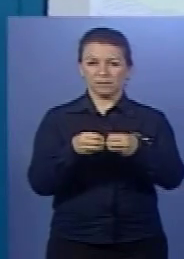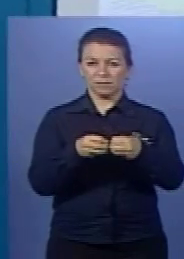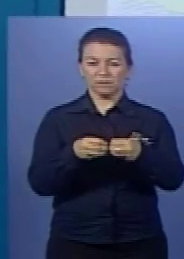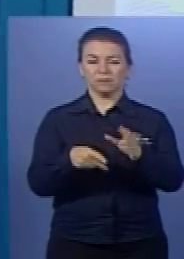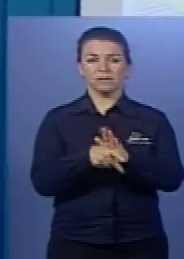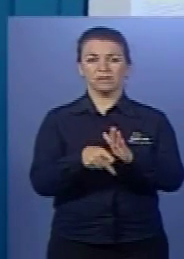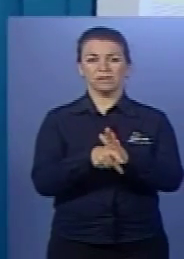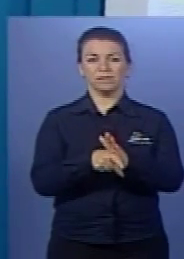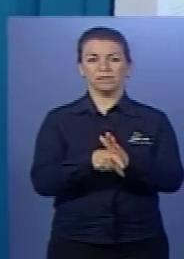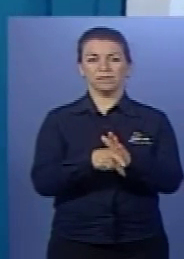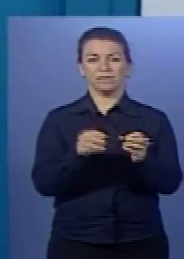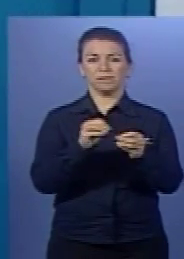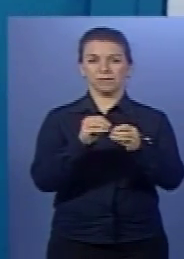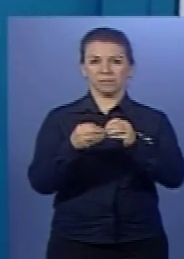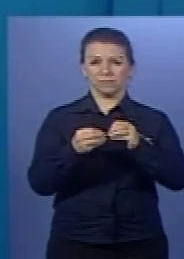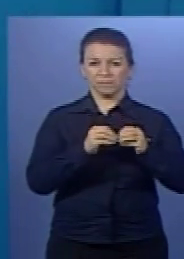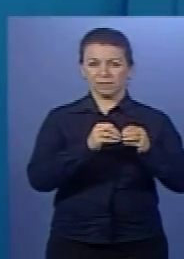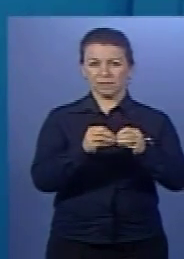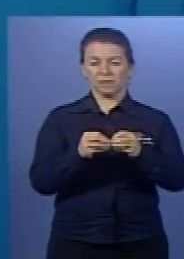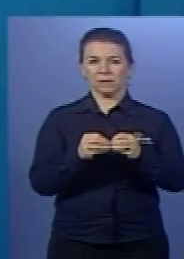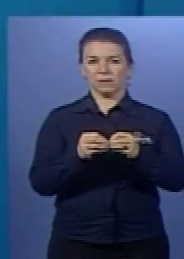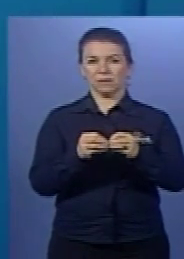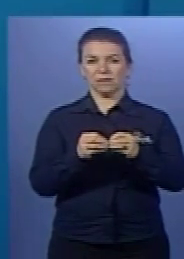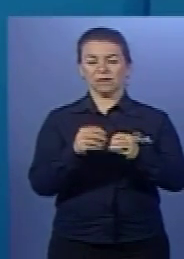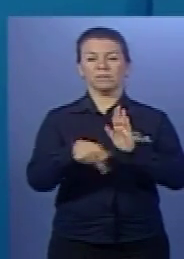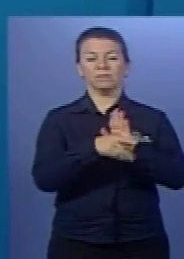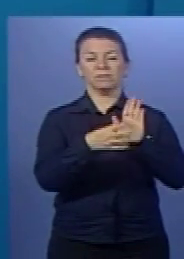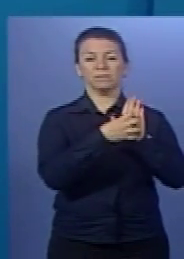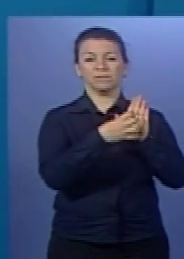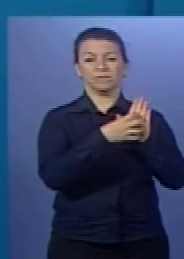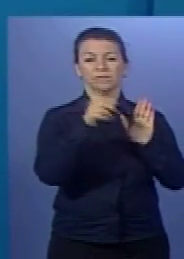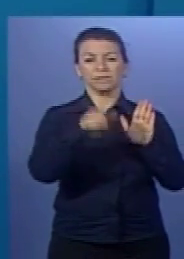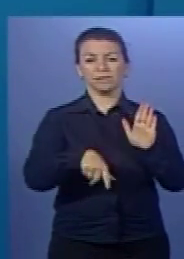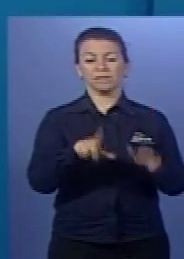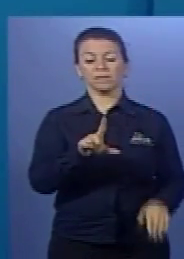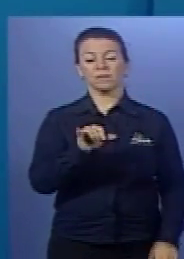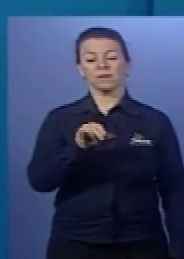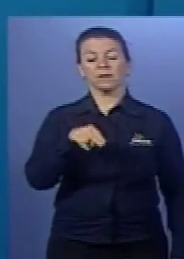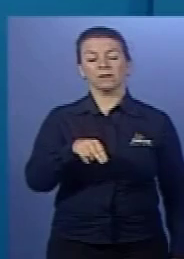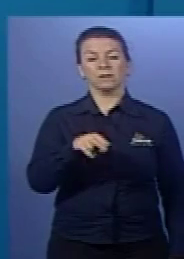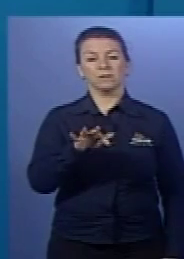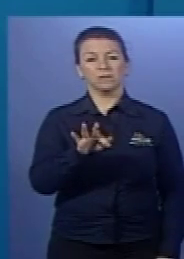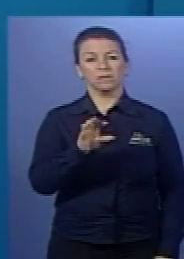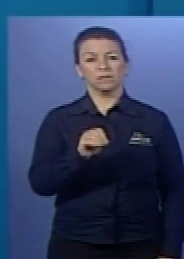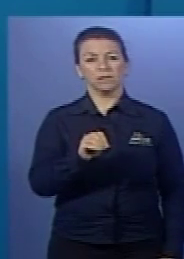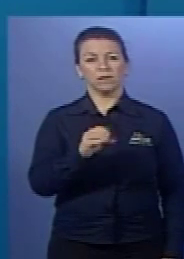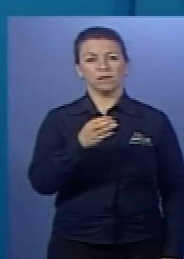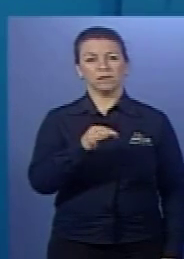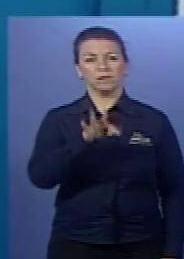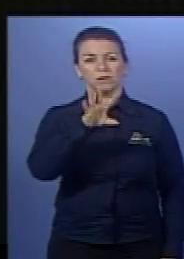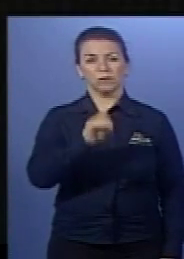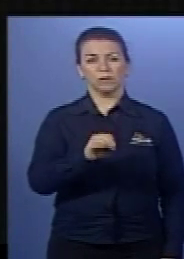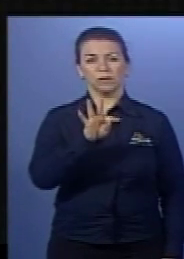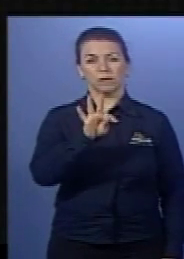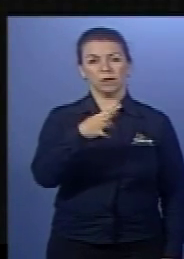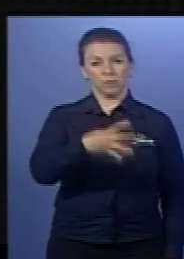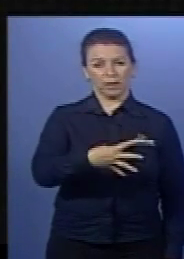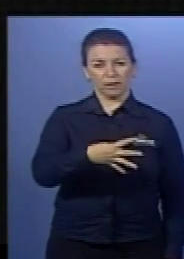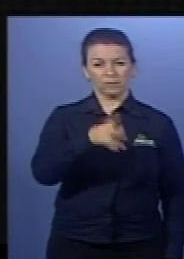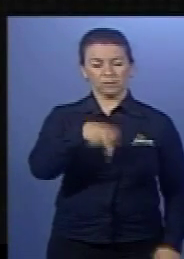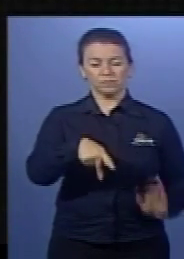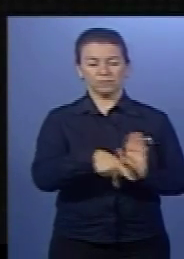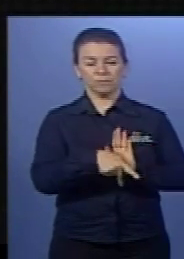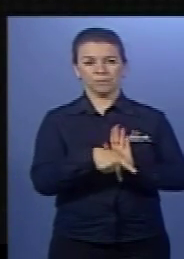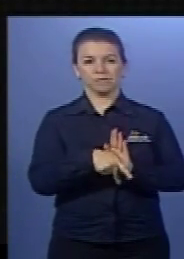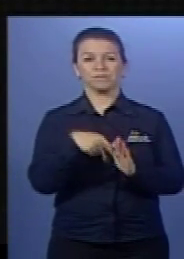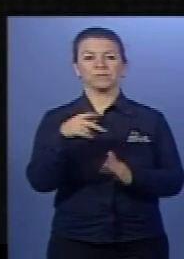Lembrar que a célula que vai ser parasitada na AIDS é o linfócito T4. Beleza? Muito bem.